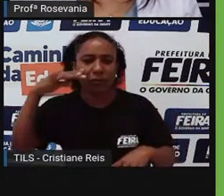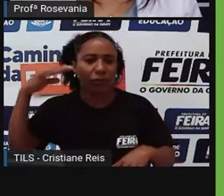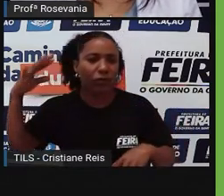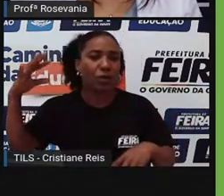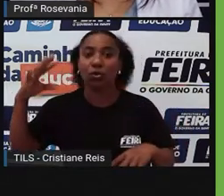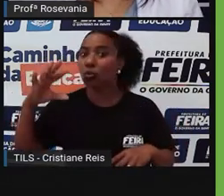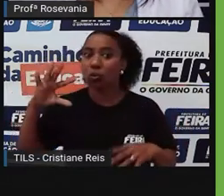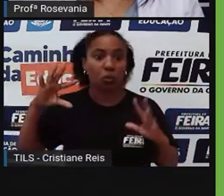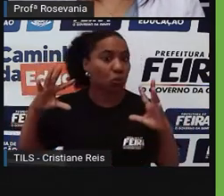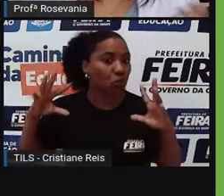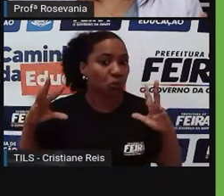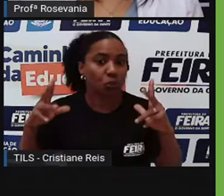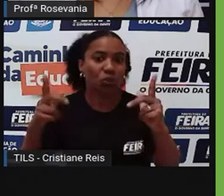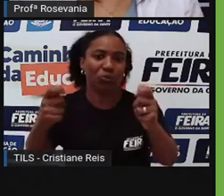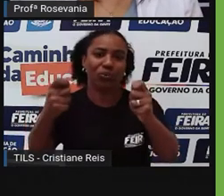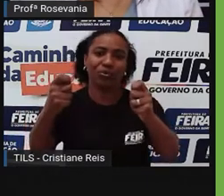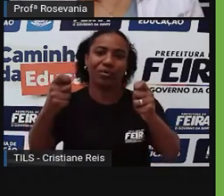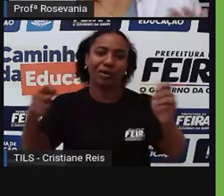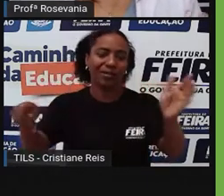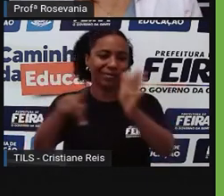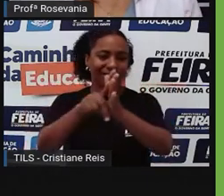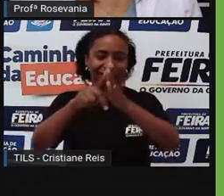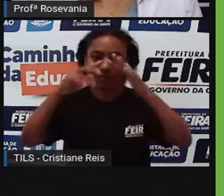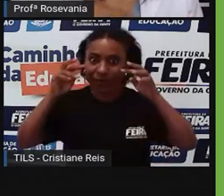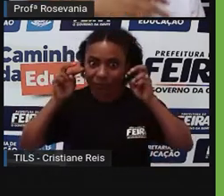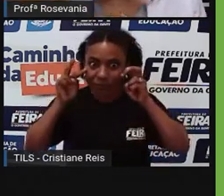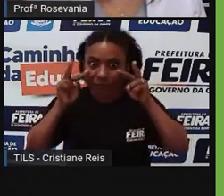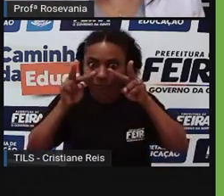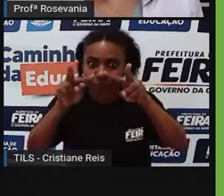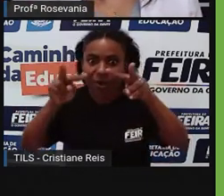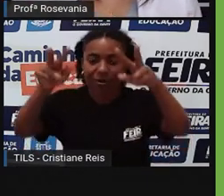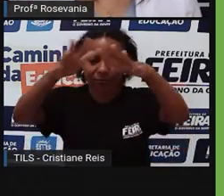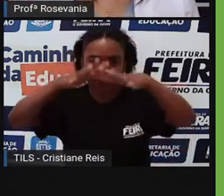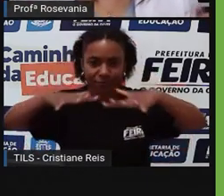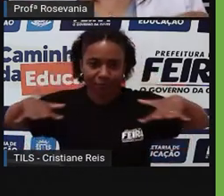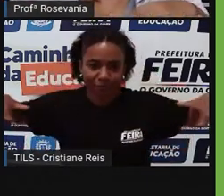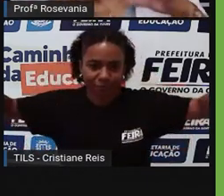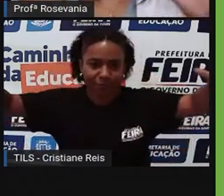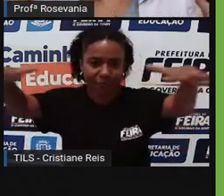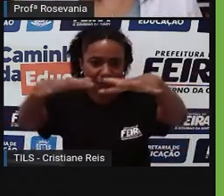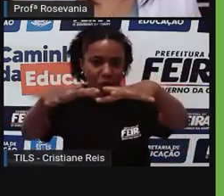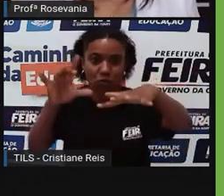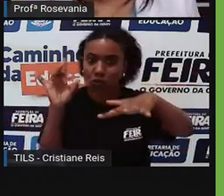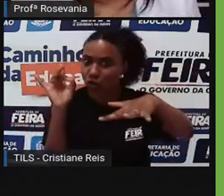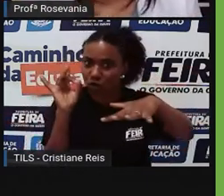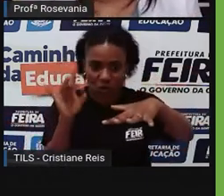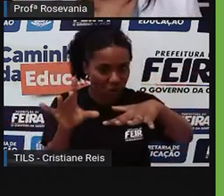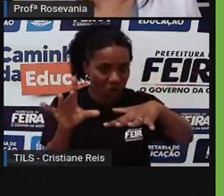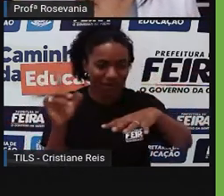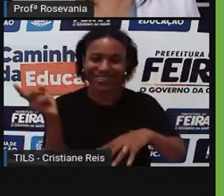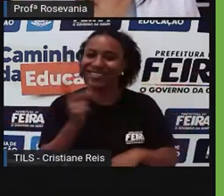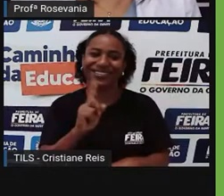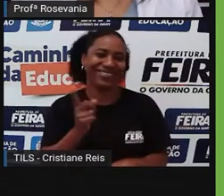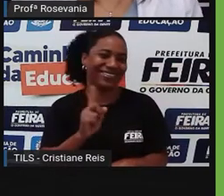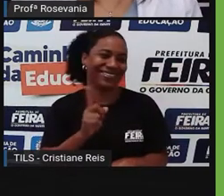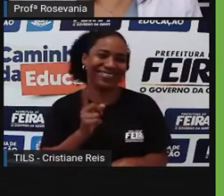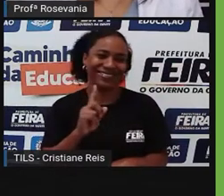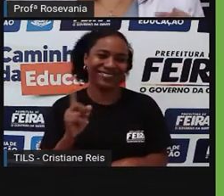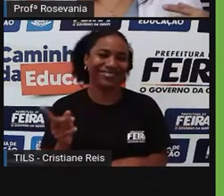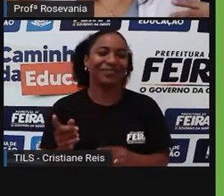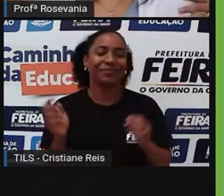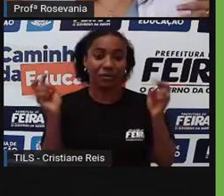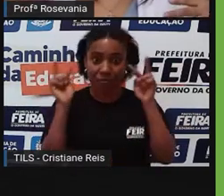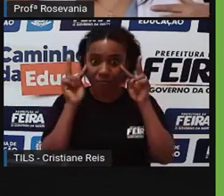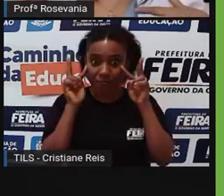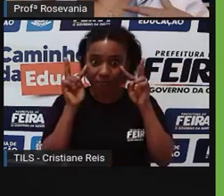isso aí? Porque durante muito tempo, a gente dizia que paisagem é tudo que nós vemos, e encerrava nesse ponto aí. Só que